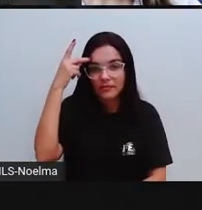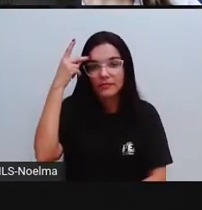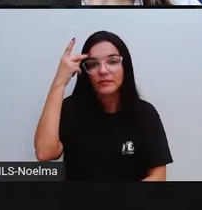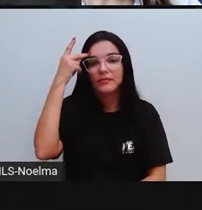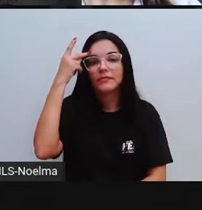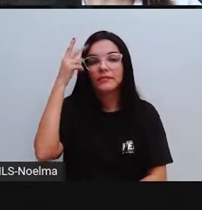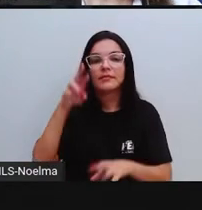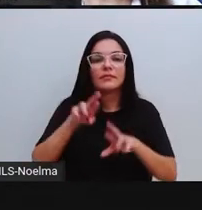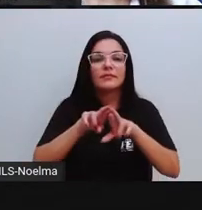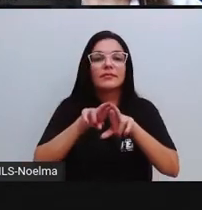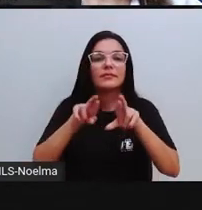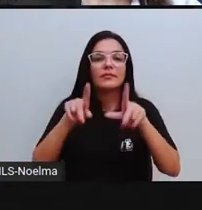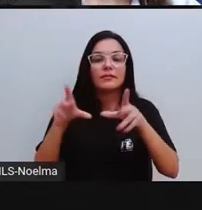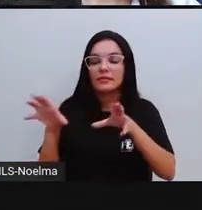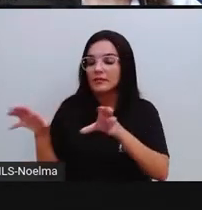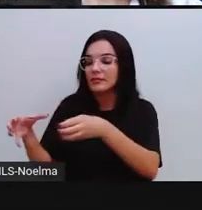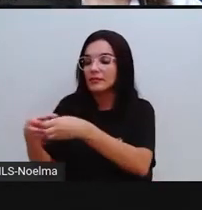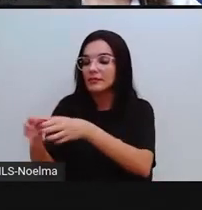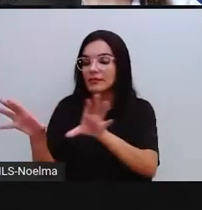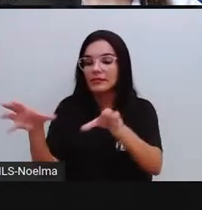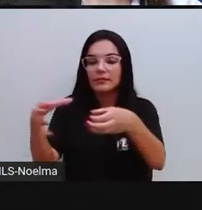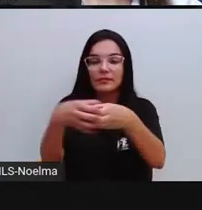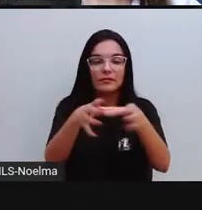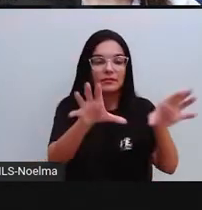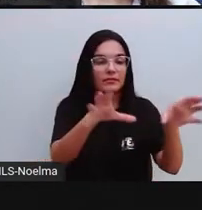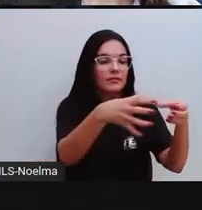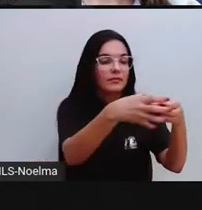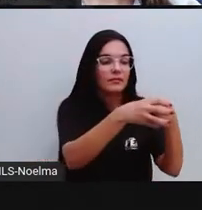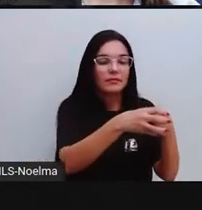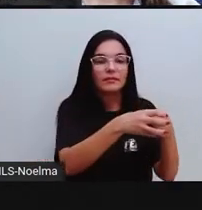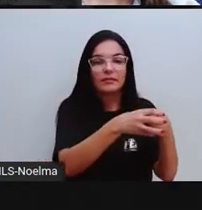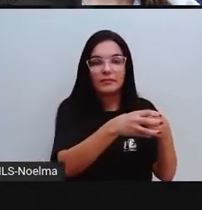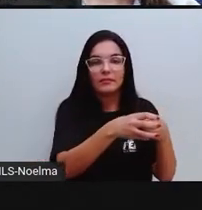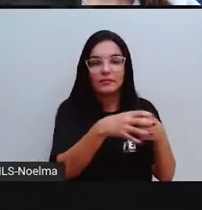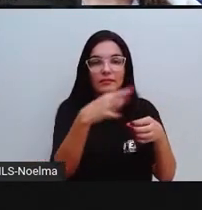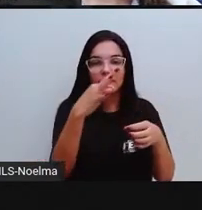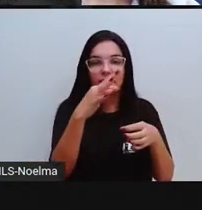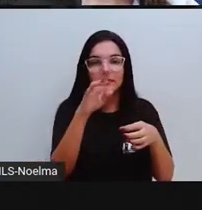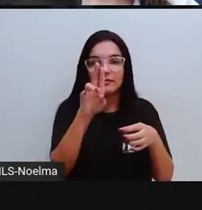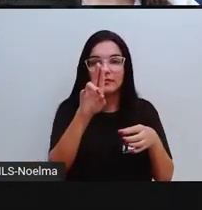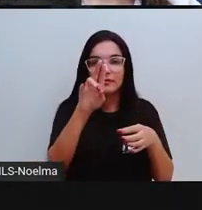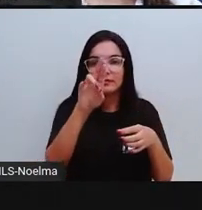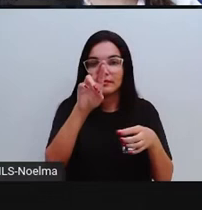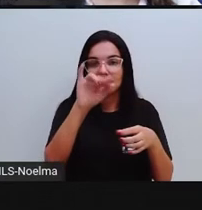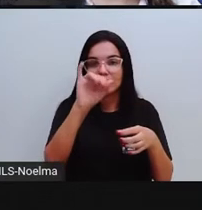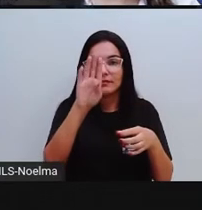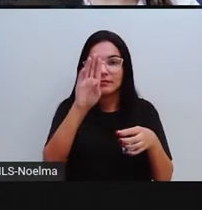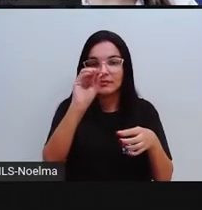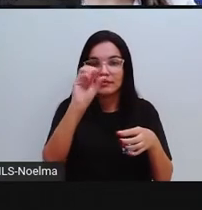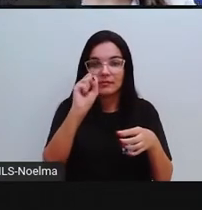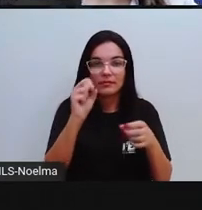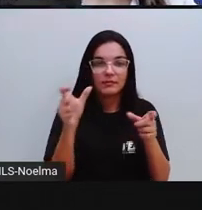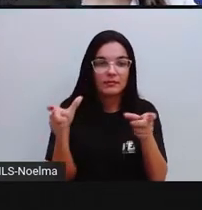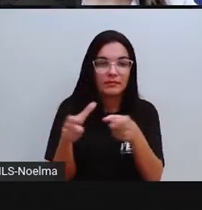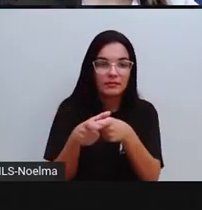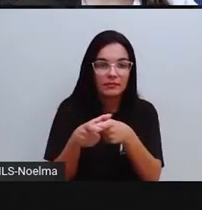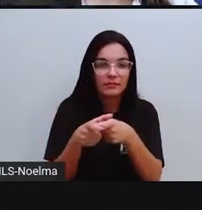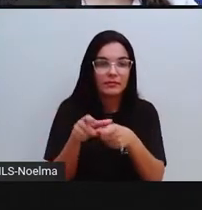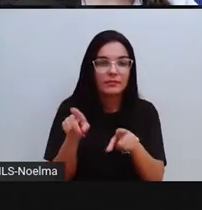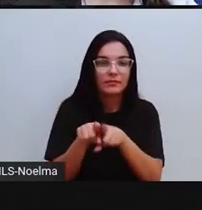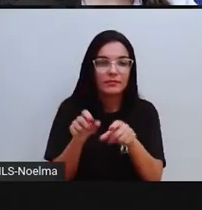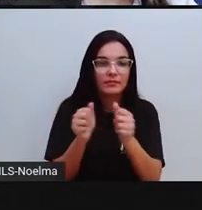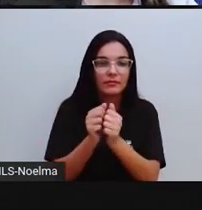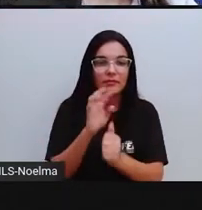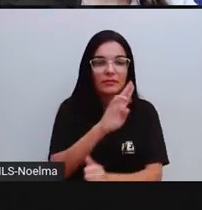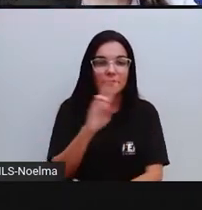E ele é formado a partir de diferentes tribos, então diferentes tribos aí se uniram e formaram a tribo